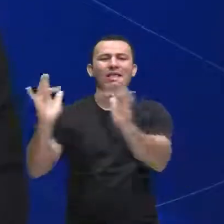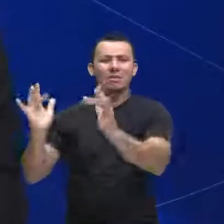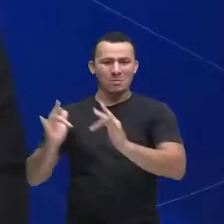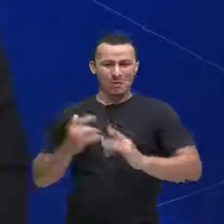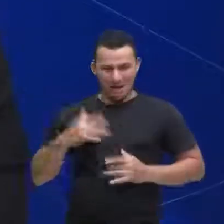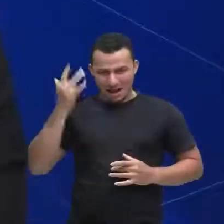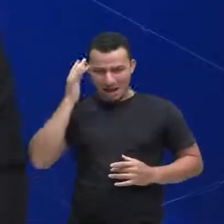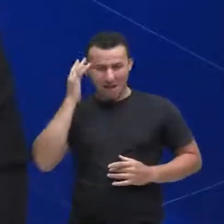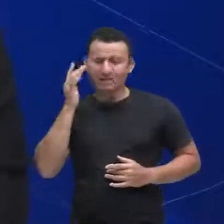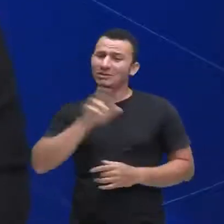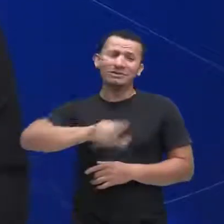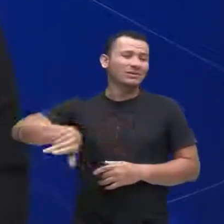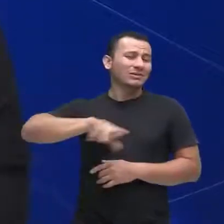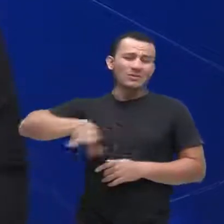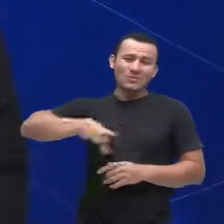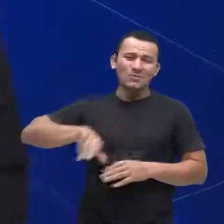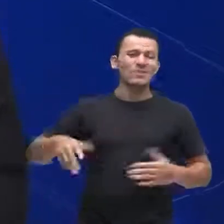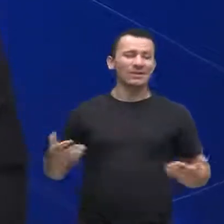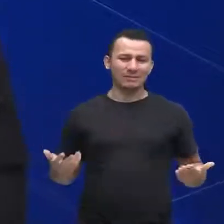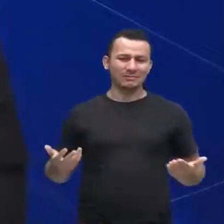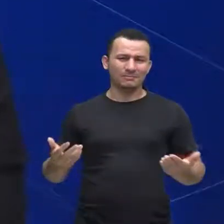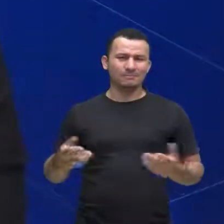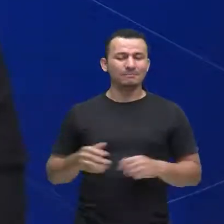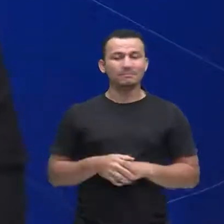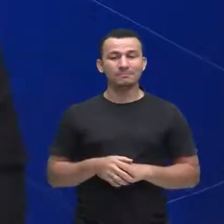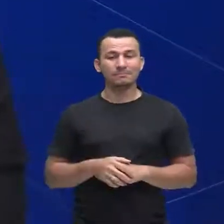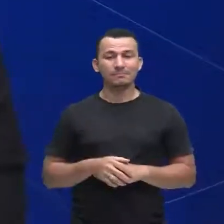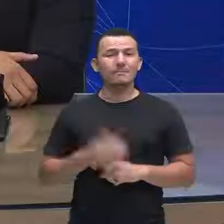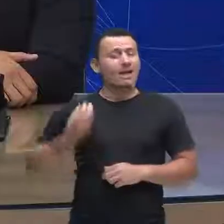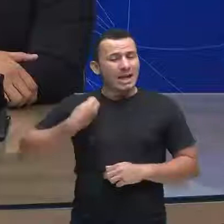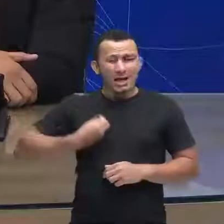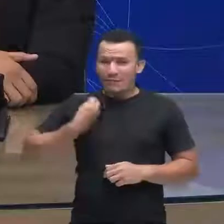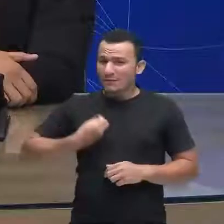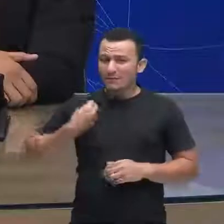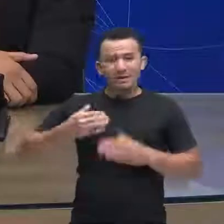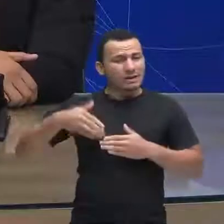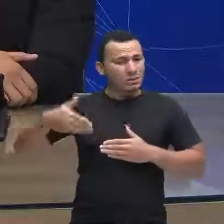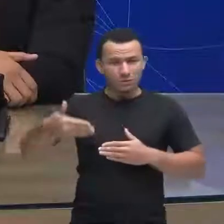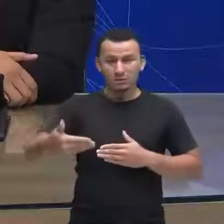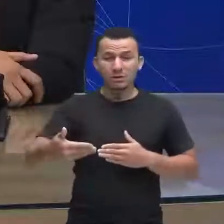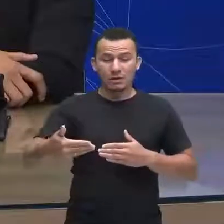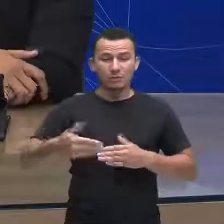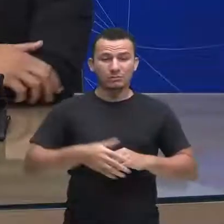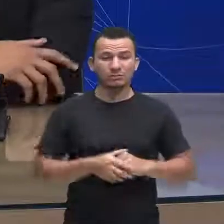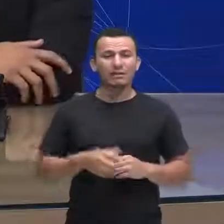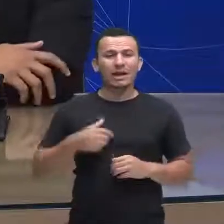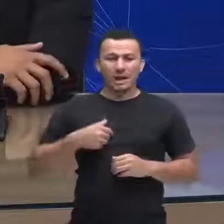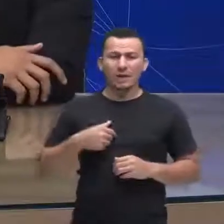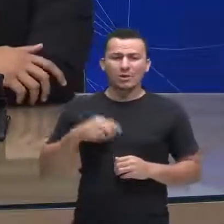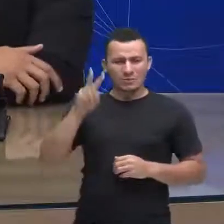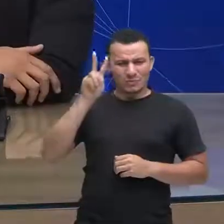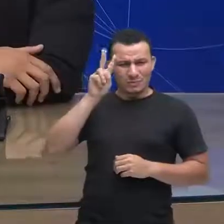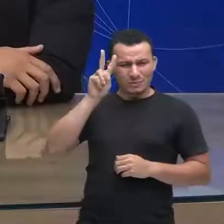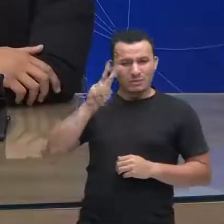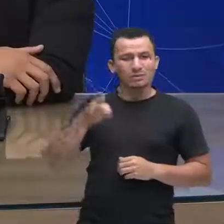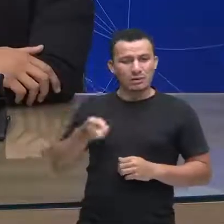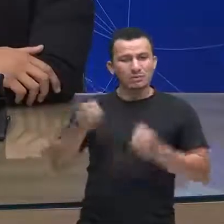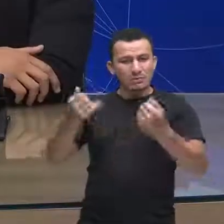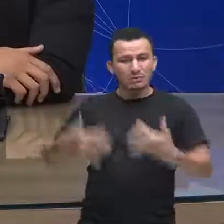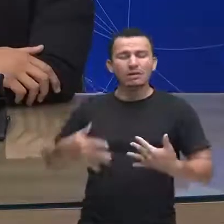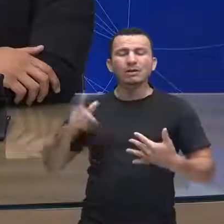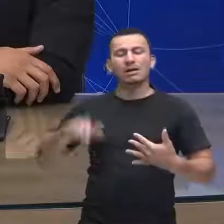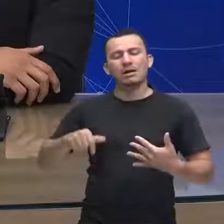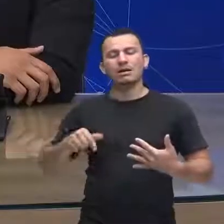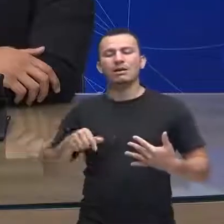ficar comigo acho que existe uma dinâmica natural aí é a dinâmica da vida eu chamo sempre Afonso que a configuração da vida que não